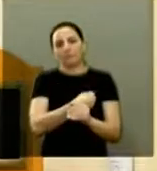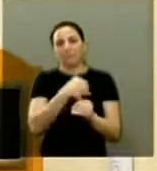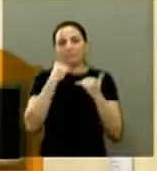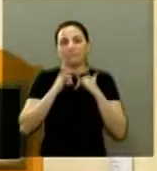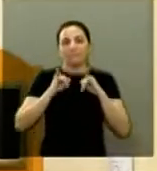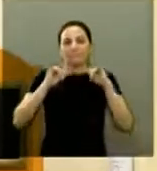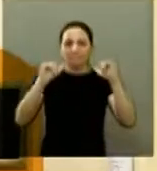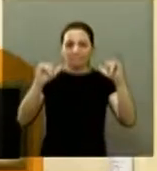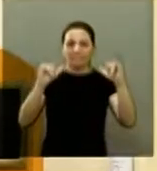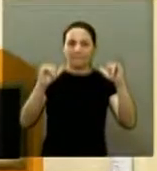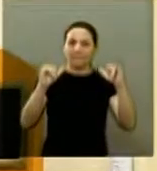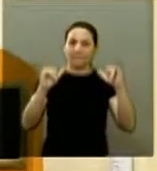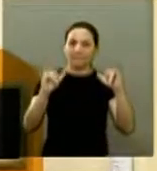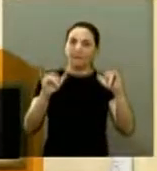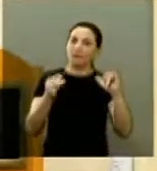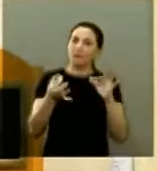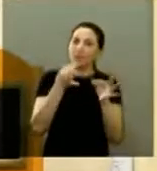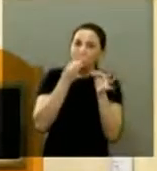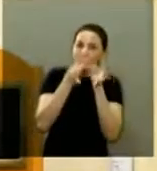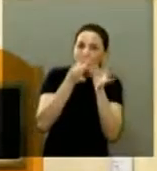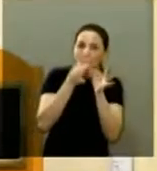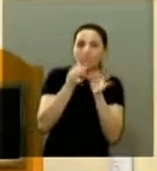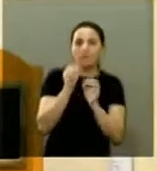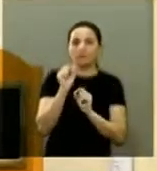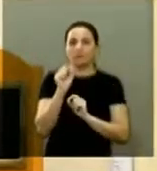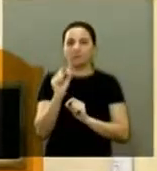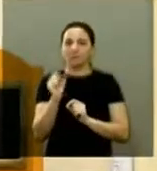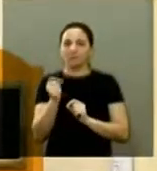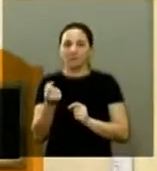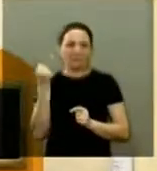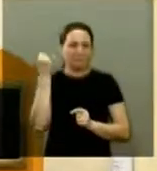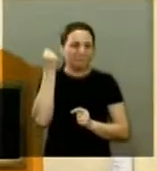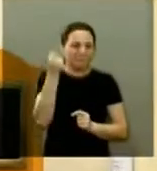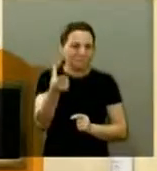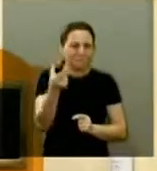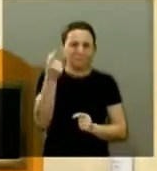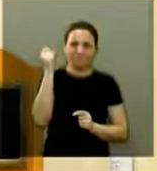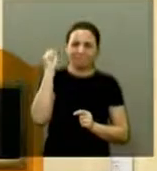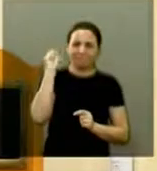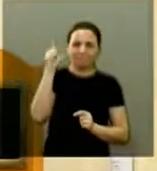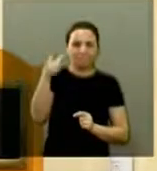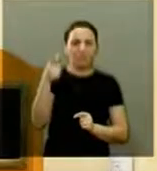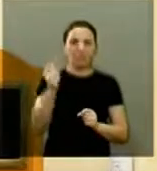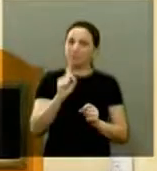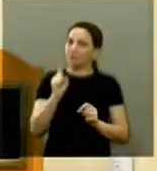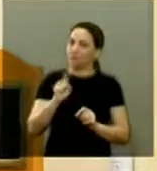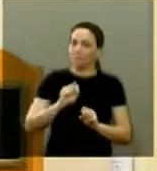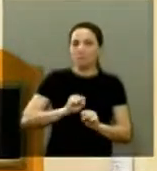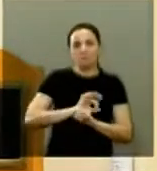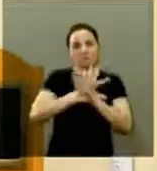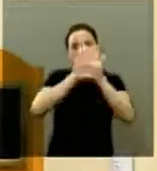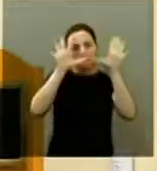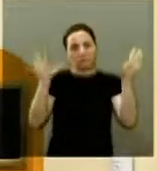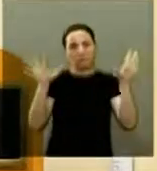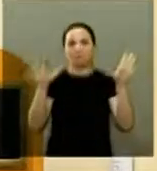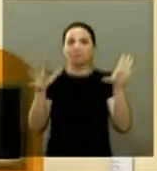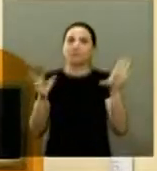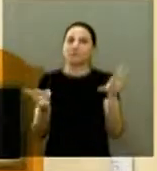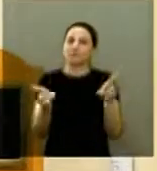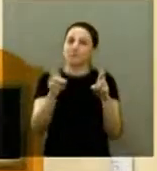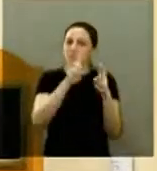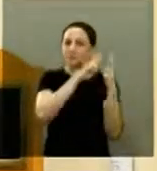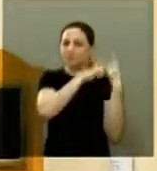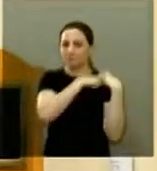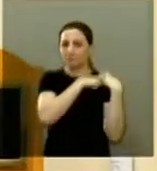campanha propositiva, uma campanha sem ataques, uma campanha de esclarecimento sobre que eram as funções